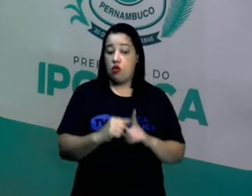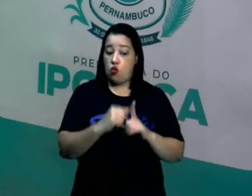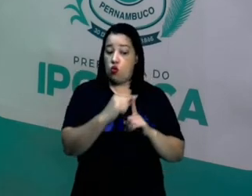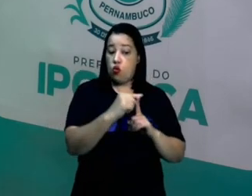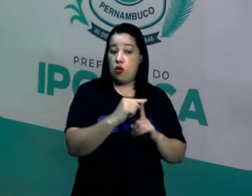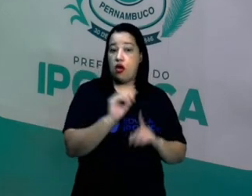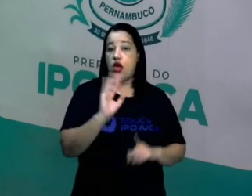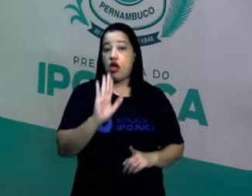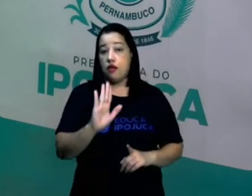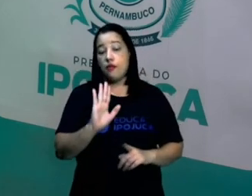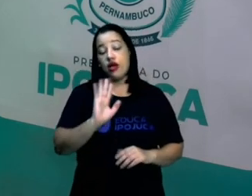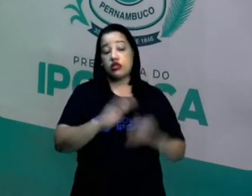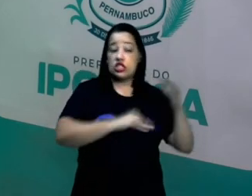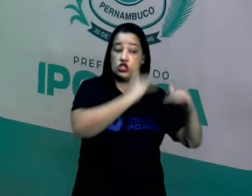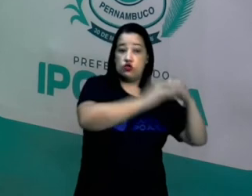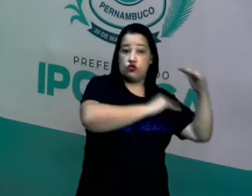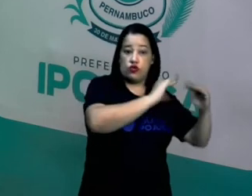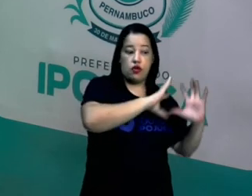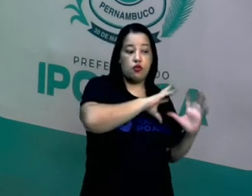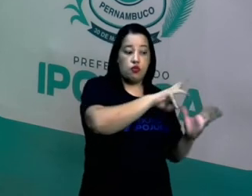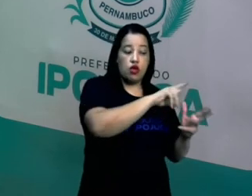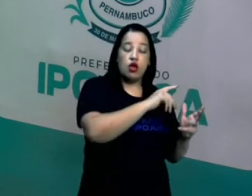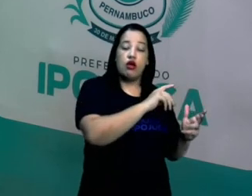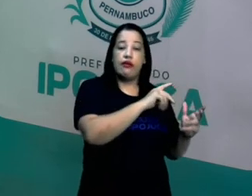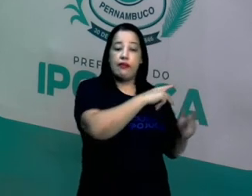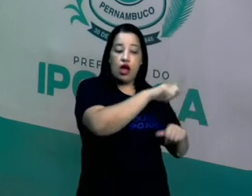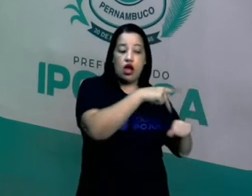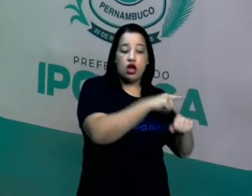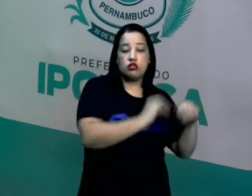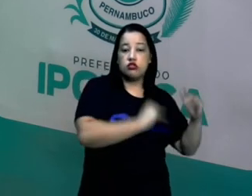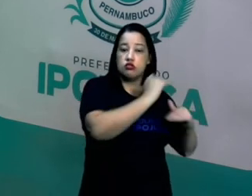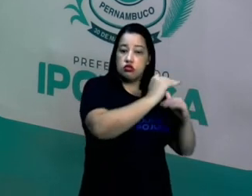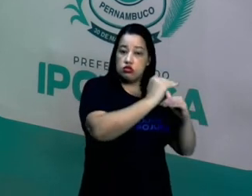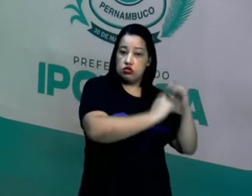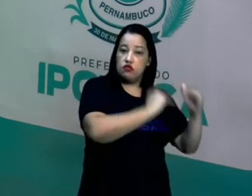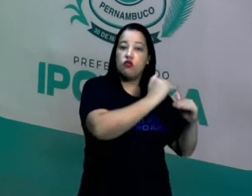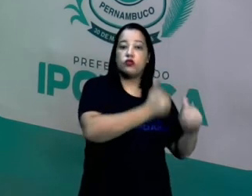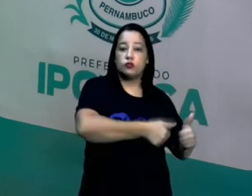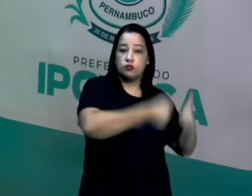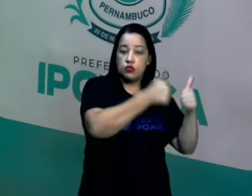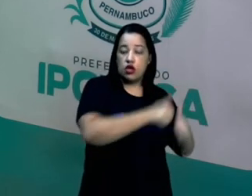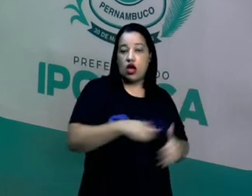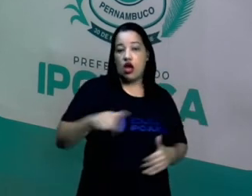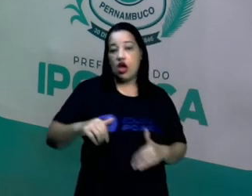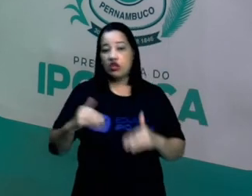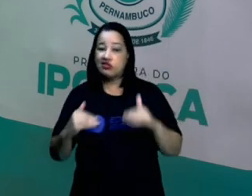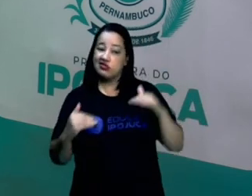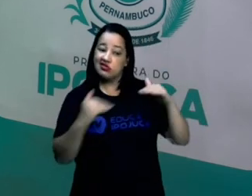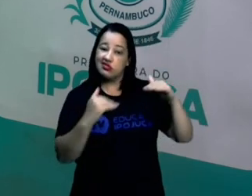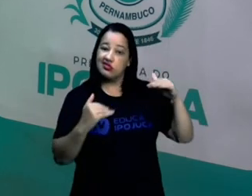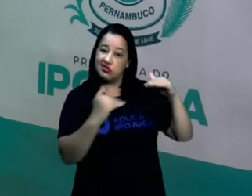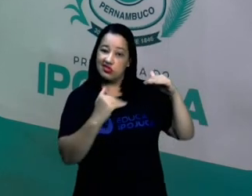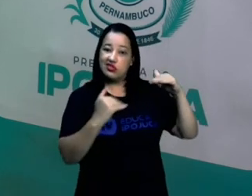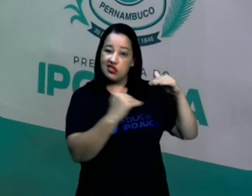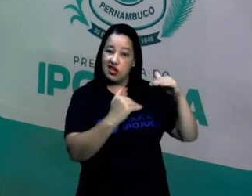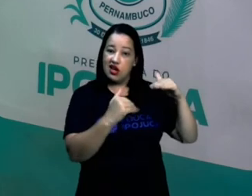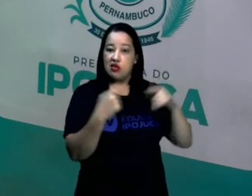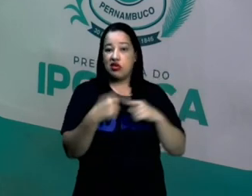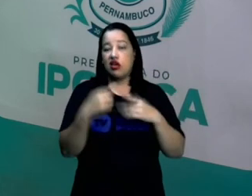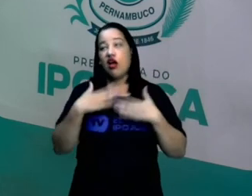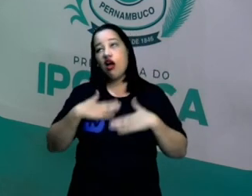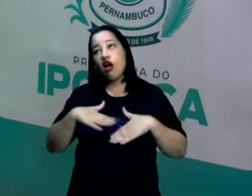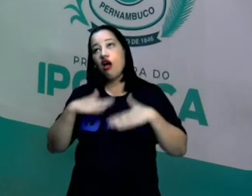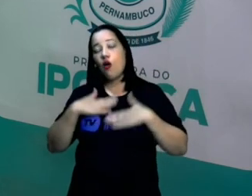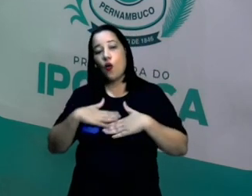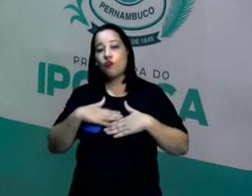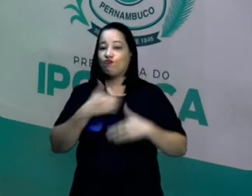mais desenvolvidos, mas a gente está lá naquela faixa que a gente não pode ter a tranquilidade,